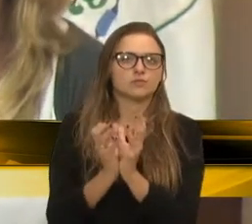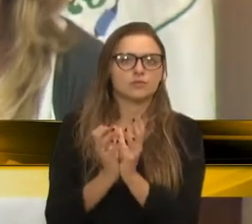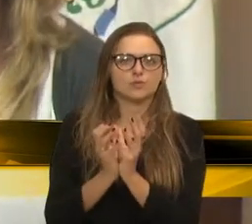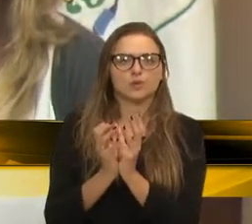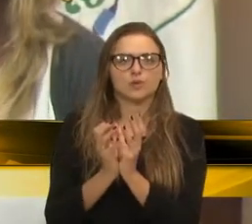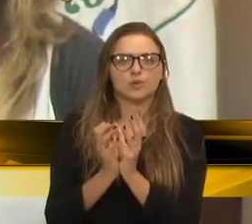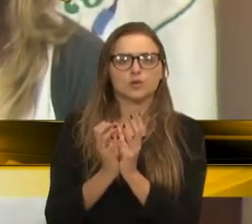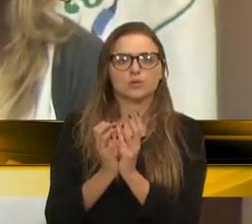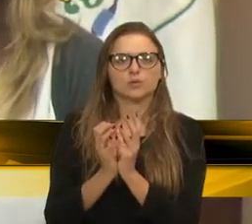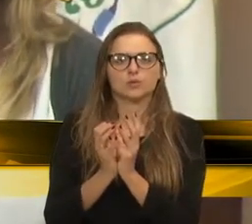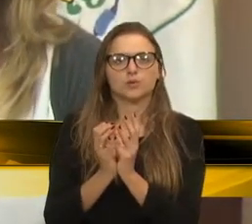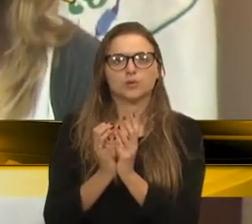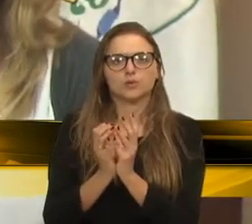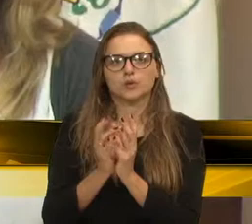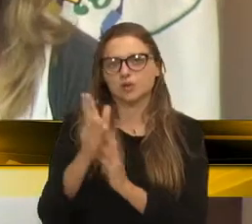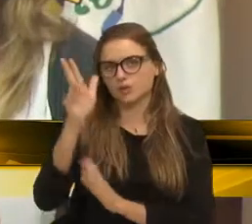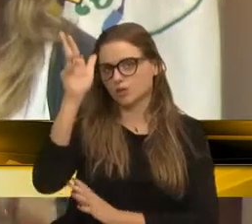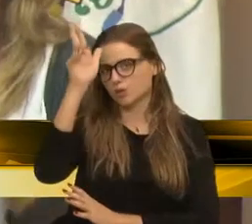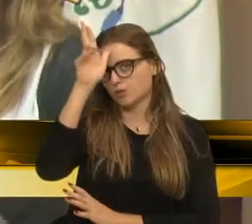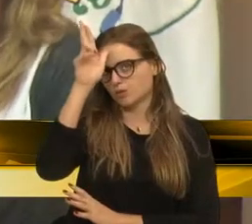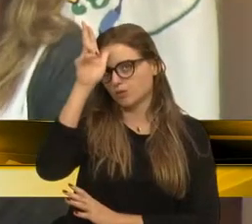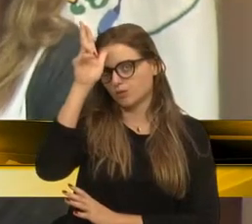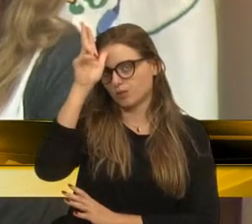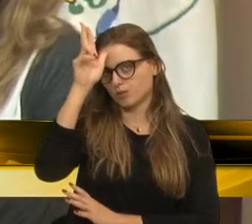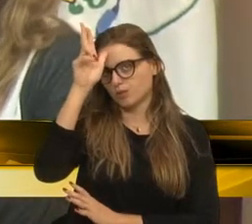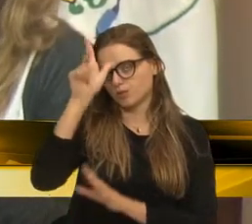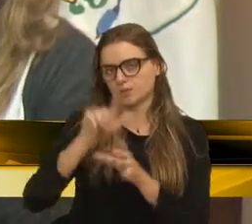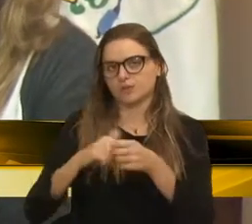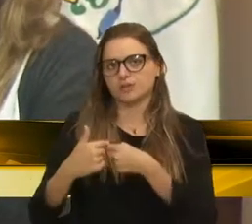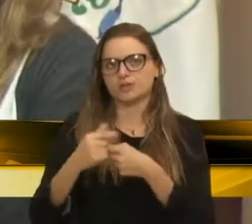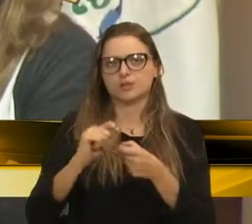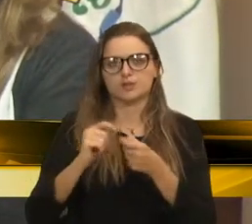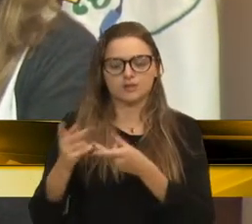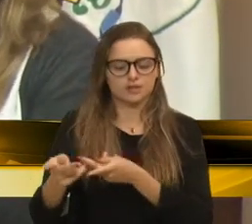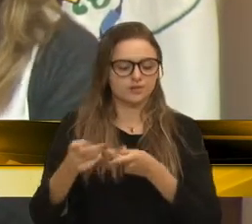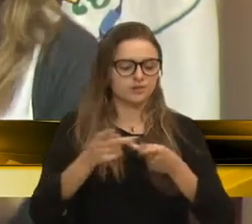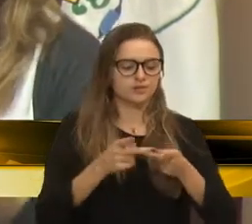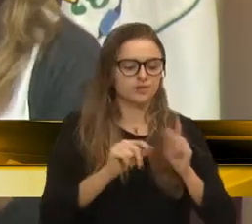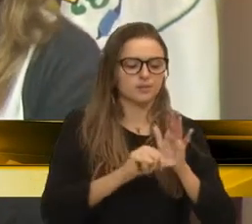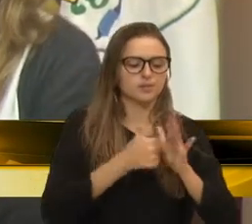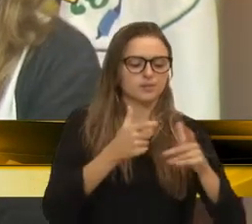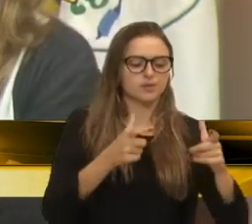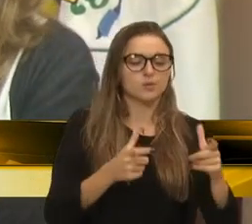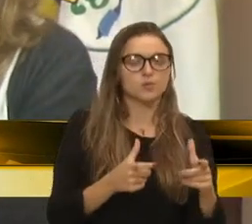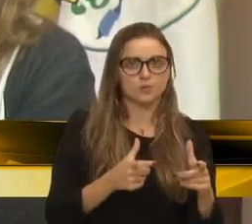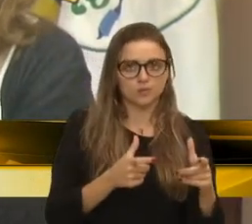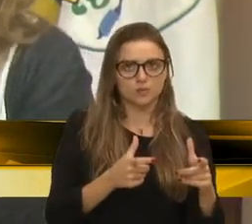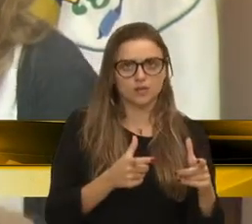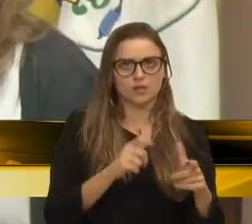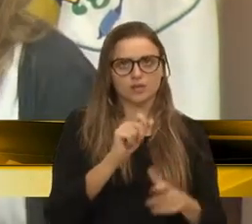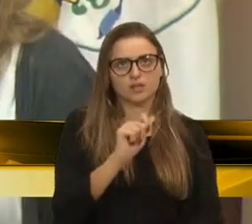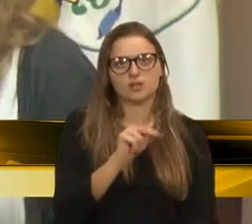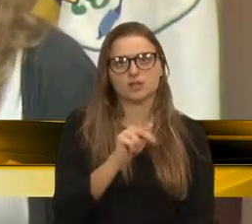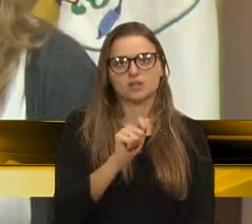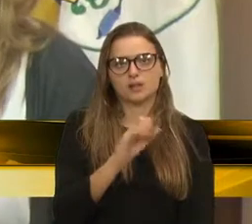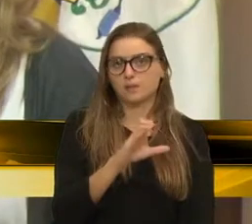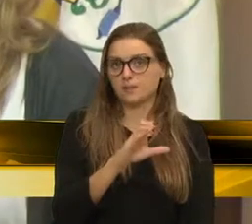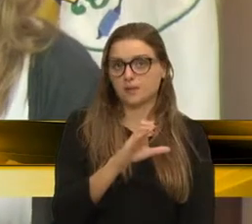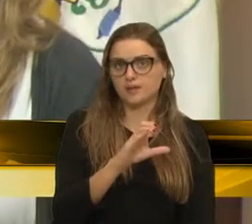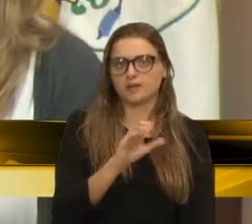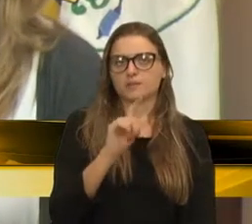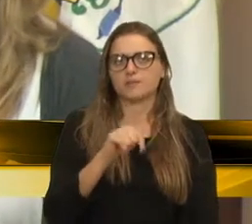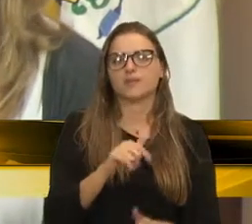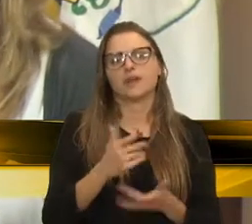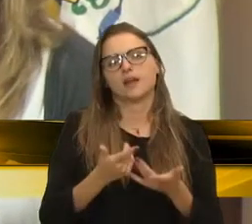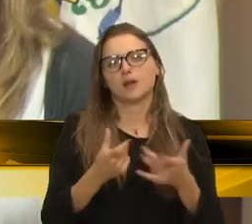Hamburgo que fez uma visita na nossa primeira unidade, a PAC. É uma